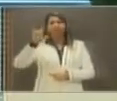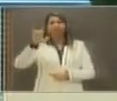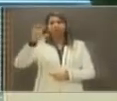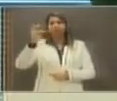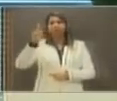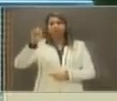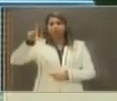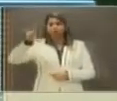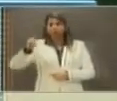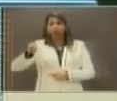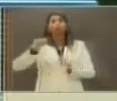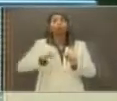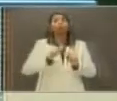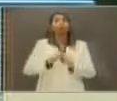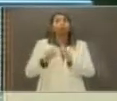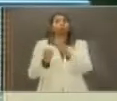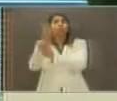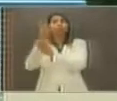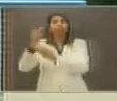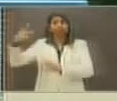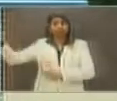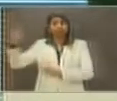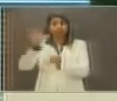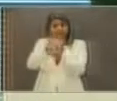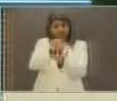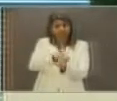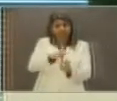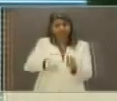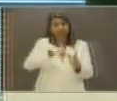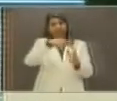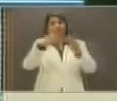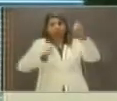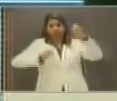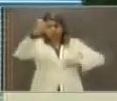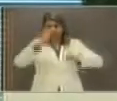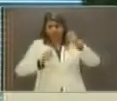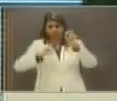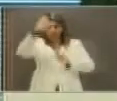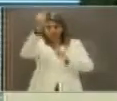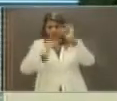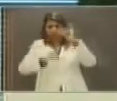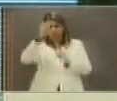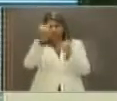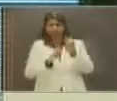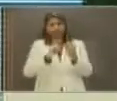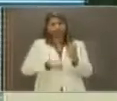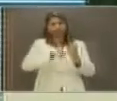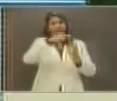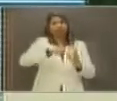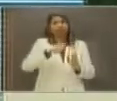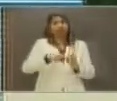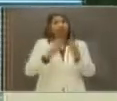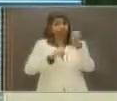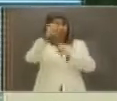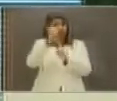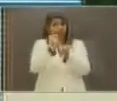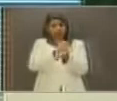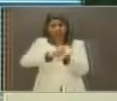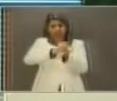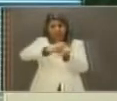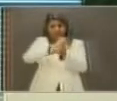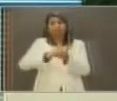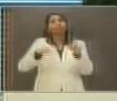Pernambuco. A indústria automobilística foi para o Estado de Pernambuco. A indústria farmacêutica foi localizada no Estado de